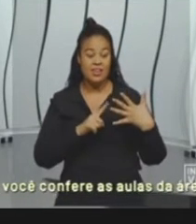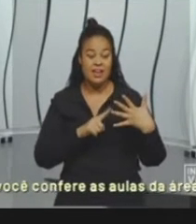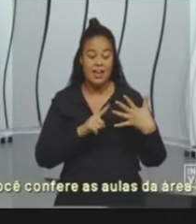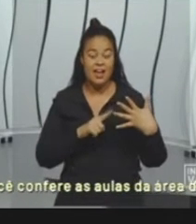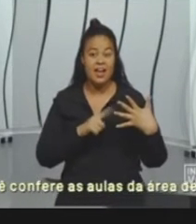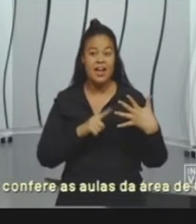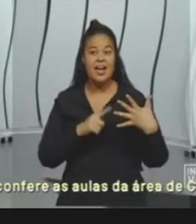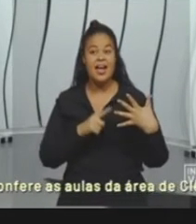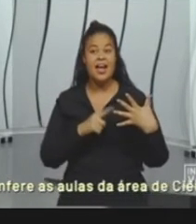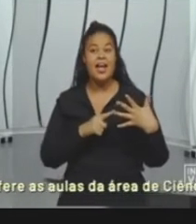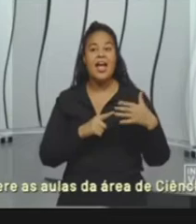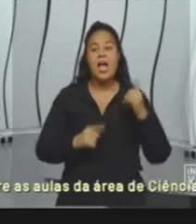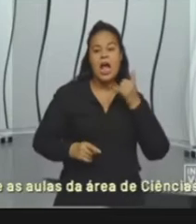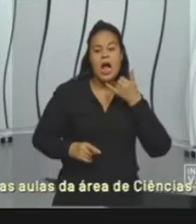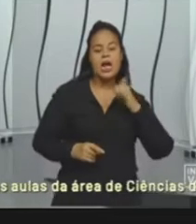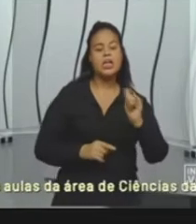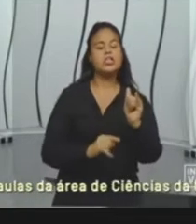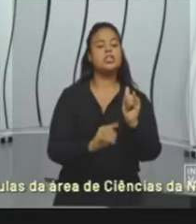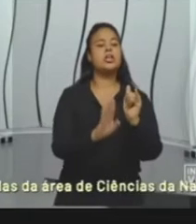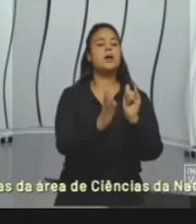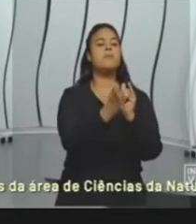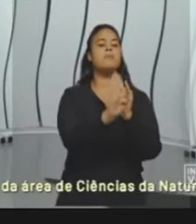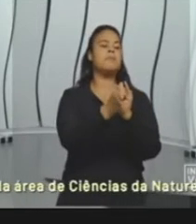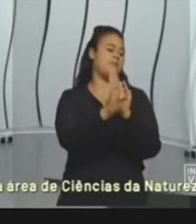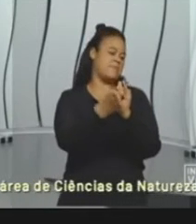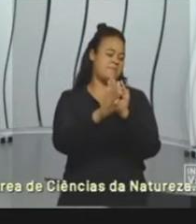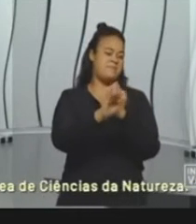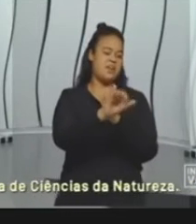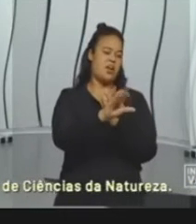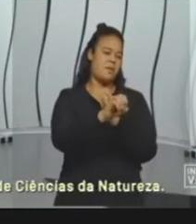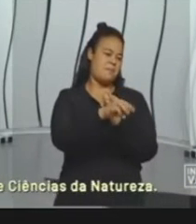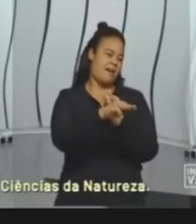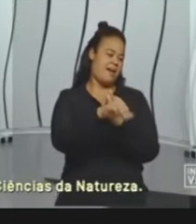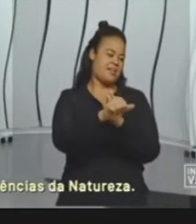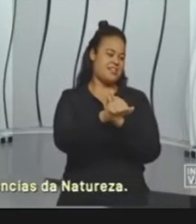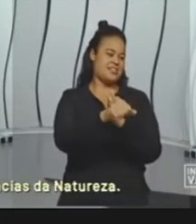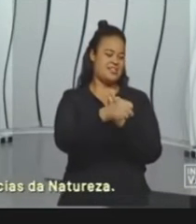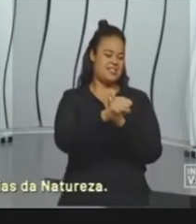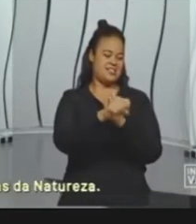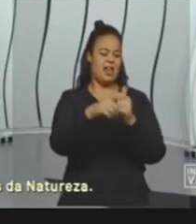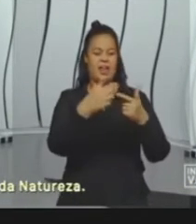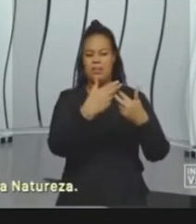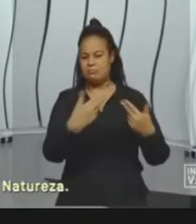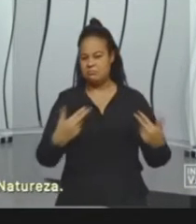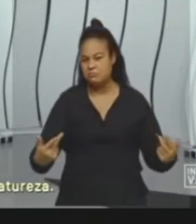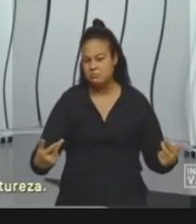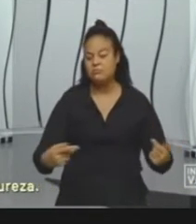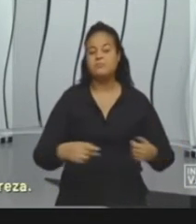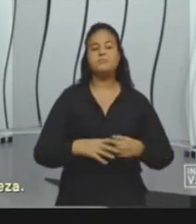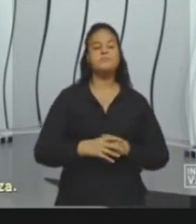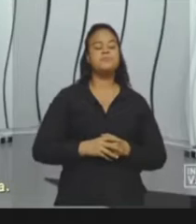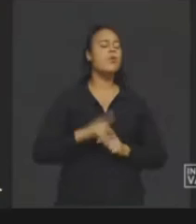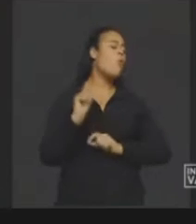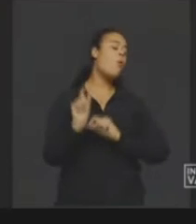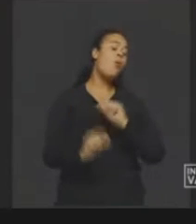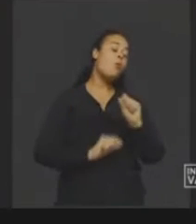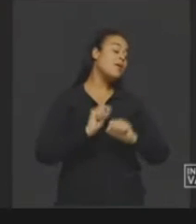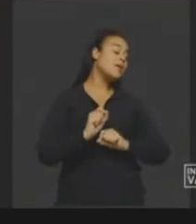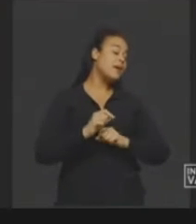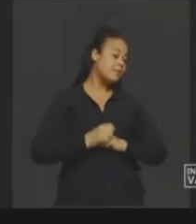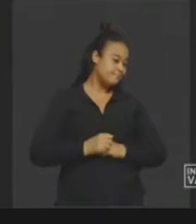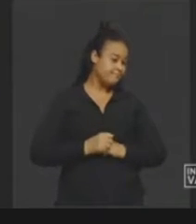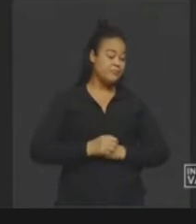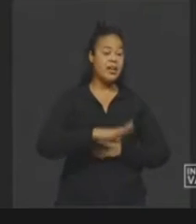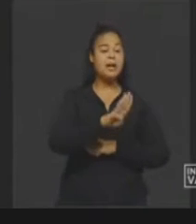estão tão presentes no nosso cotidiano. Às vezes, não ouvimos falar tanto. Energia de biomassa. O que é isso? A